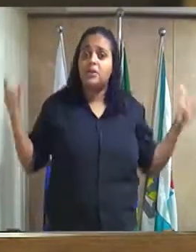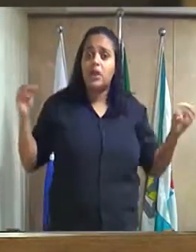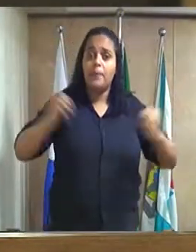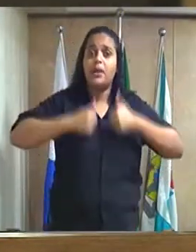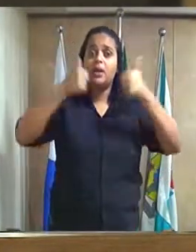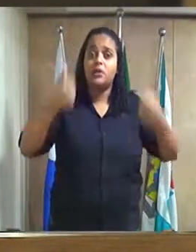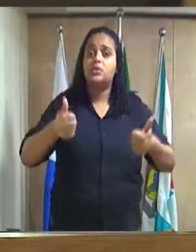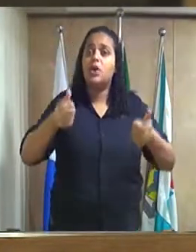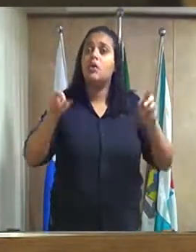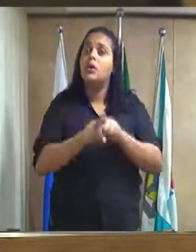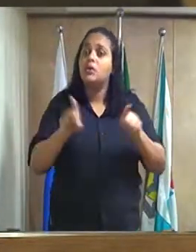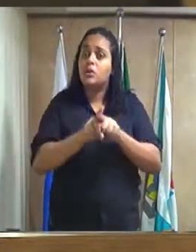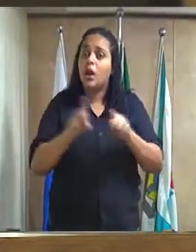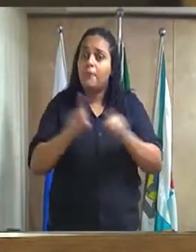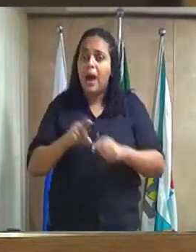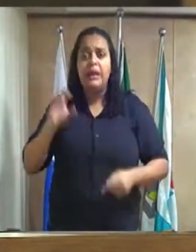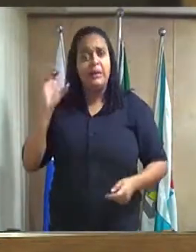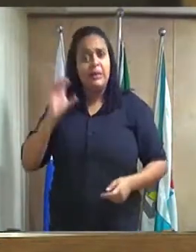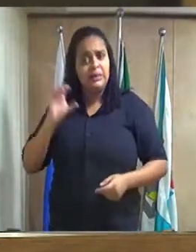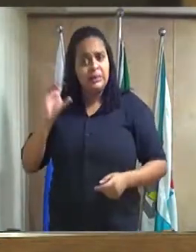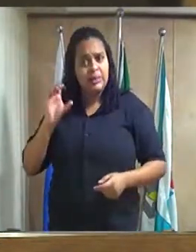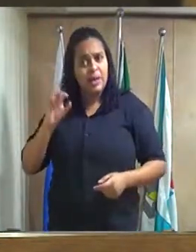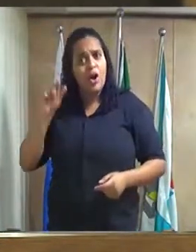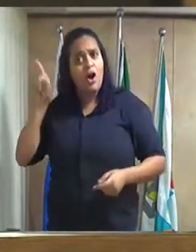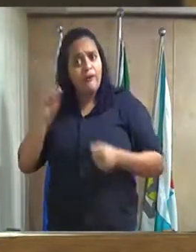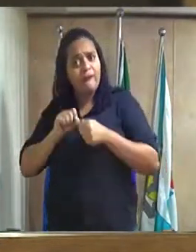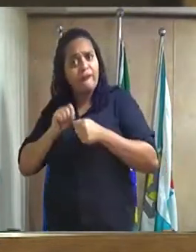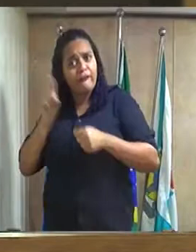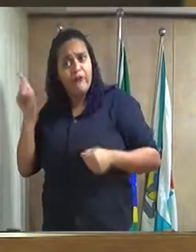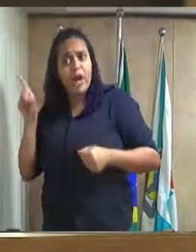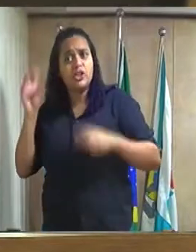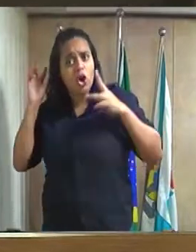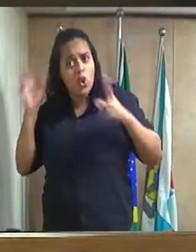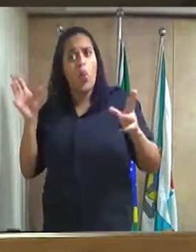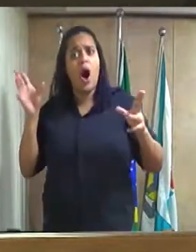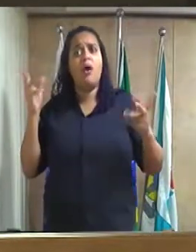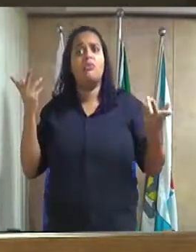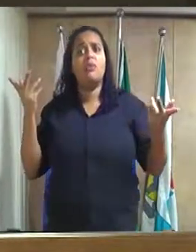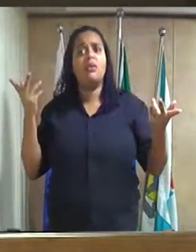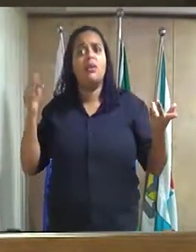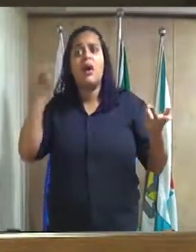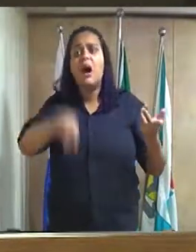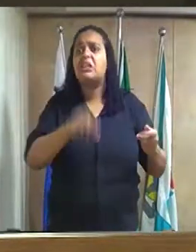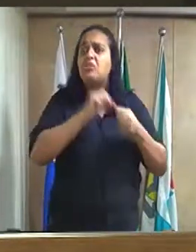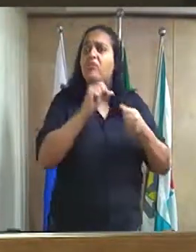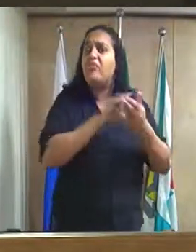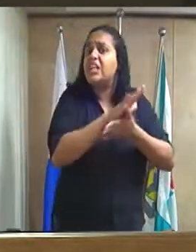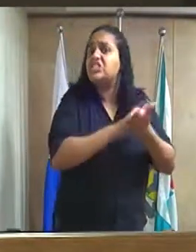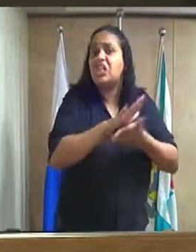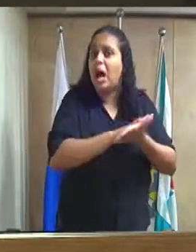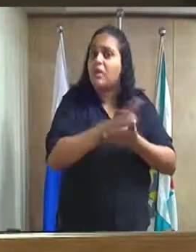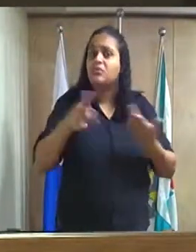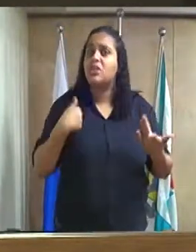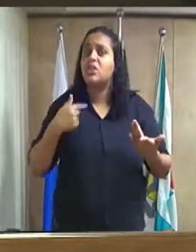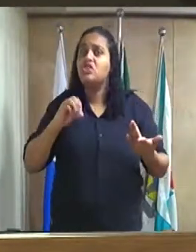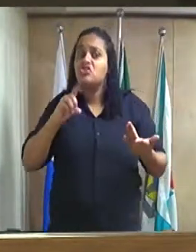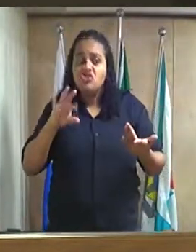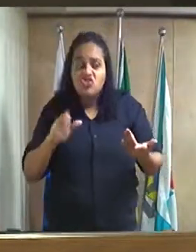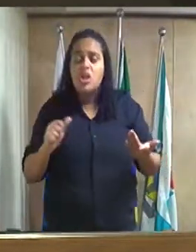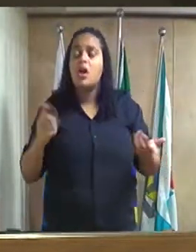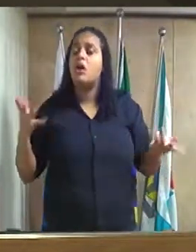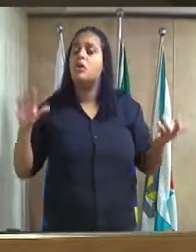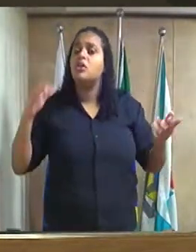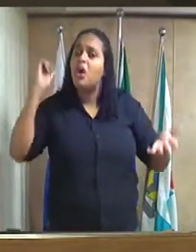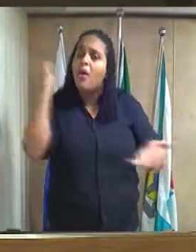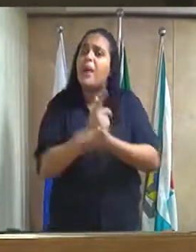Niterói cumpriu o seu dever de casa fez tudo o que tinha que fazer para hoje ter uma receita para pagar as dívidas em dia e hoje nós